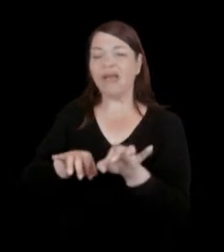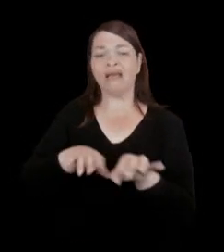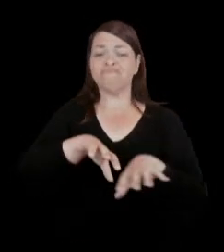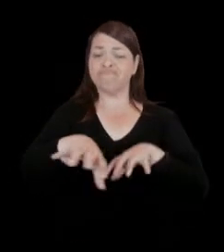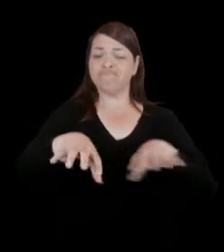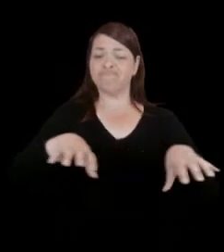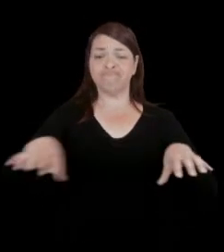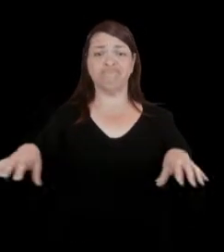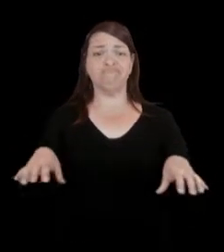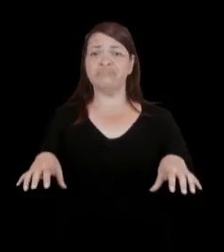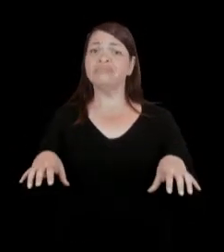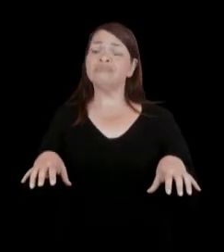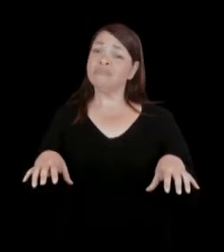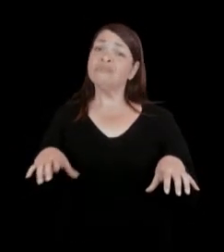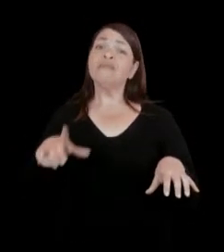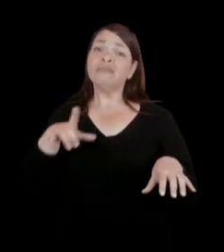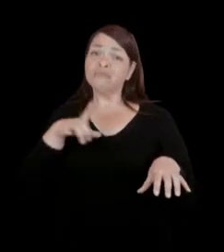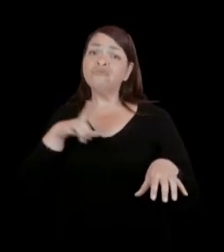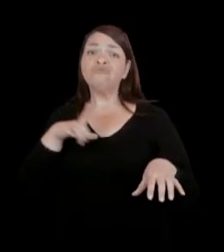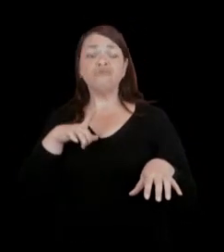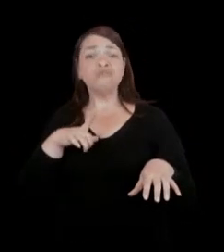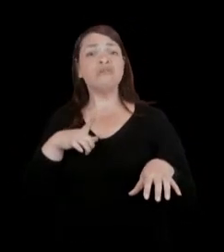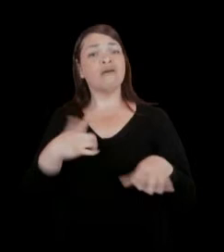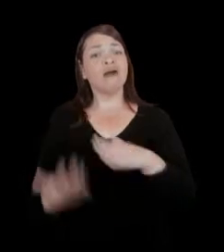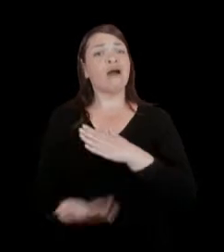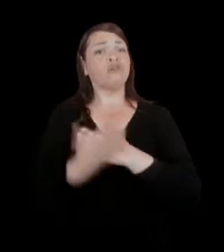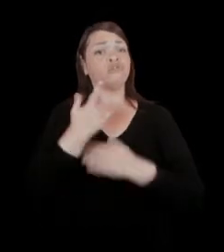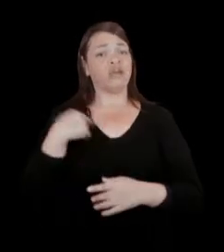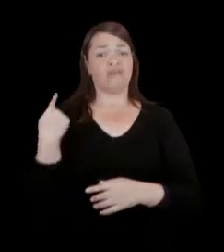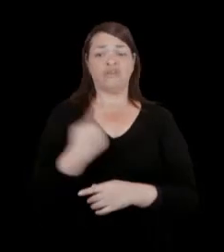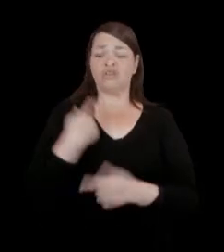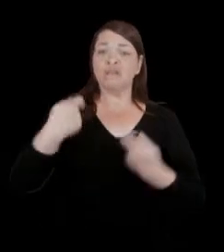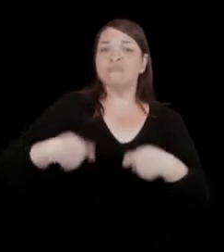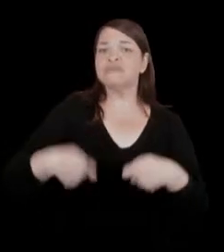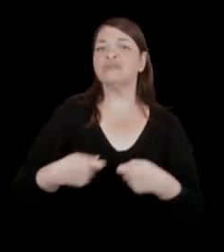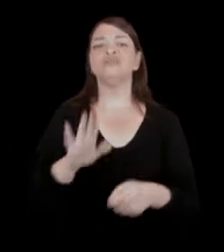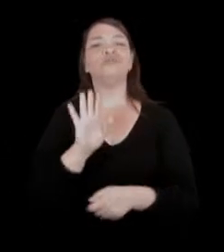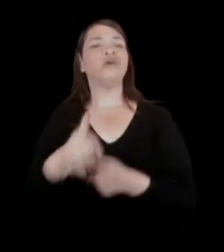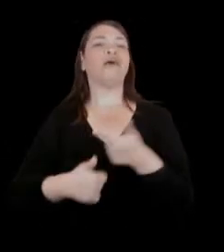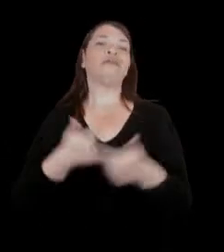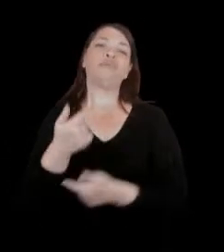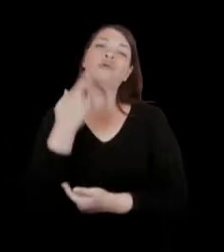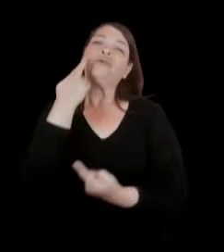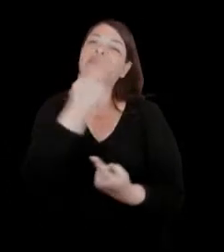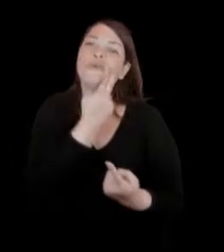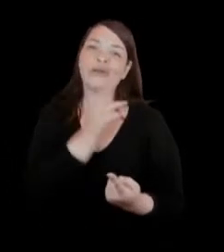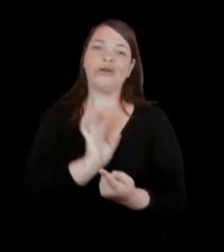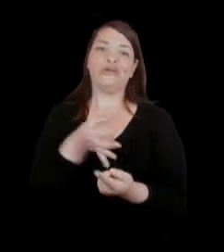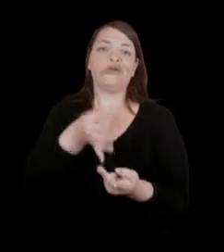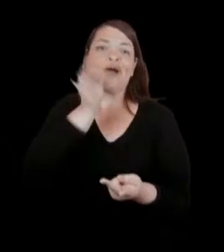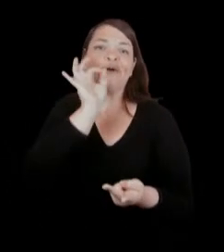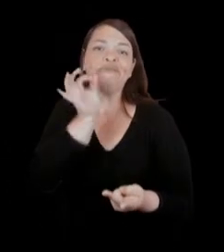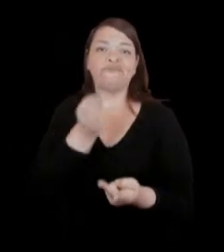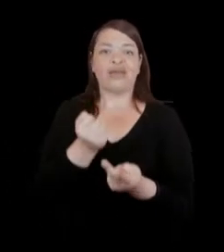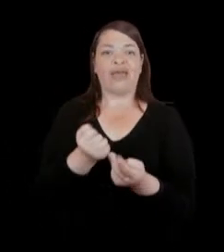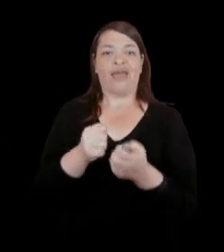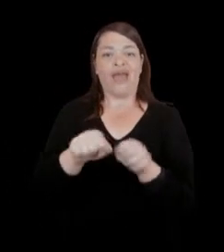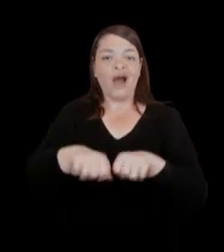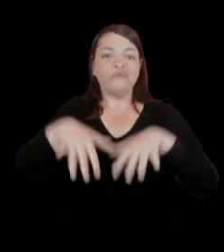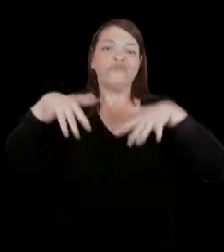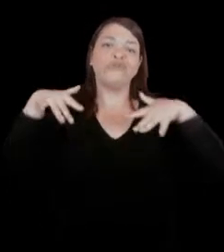cobriam todo o nosso programa de necessidades. Então, ele já tinha feito restaurantes, cafés, auditórios,